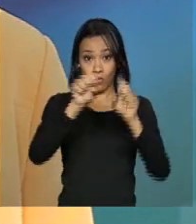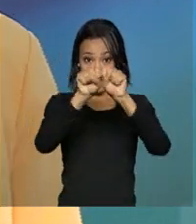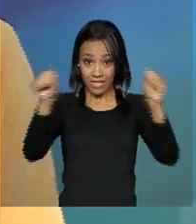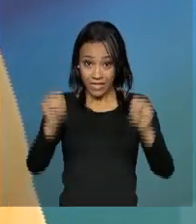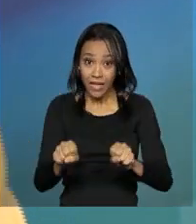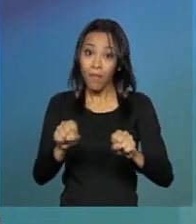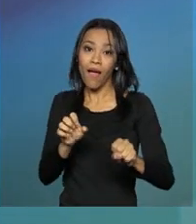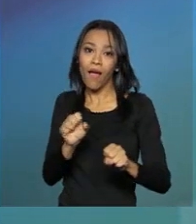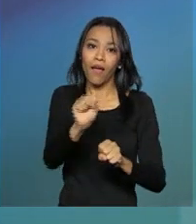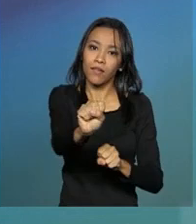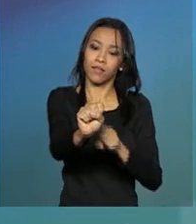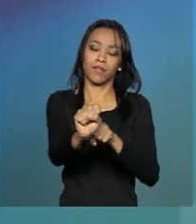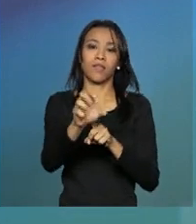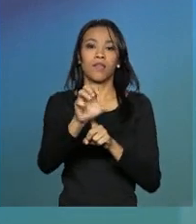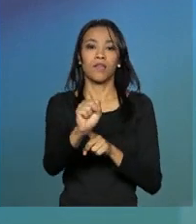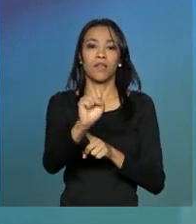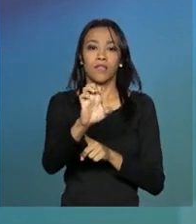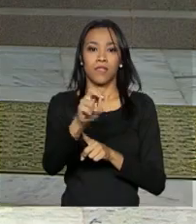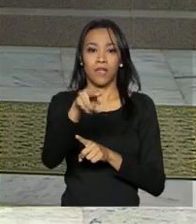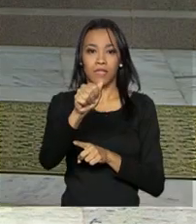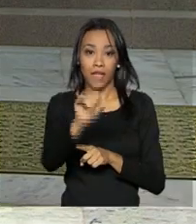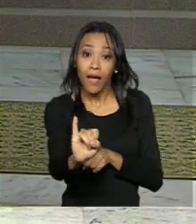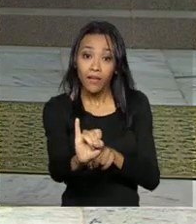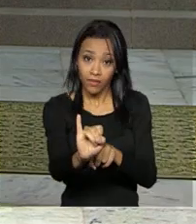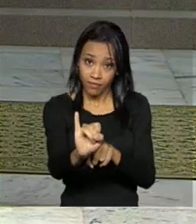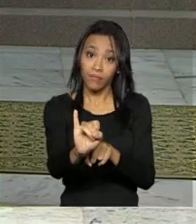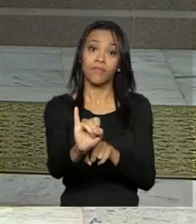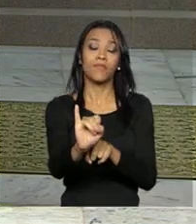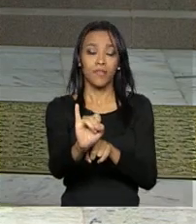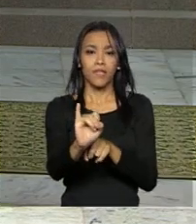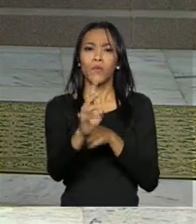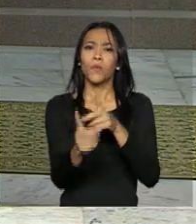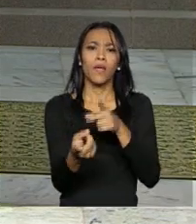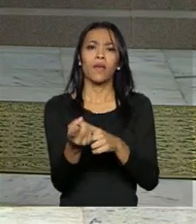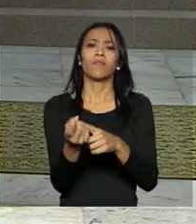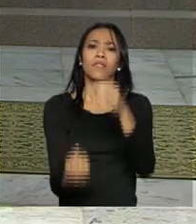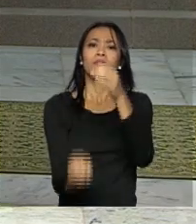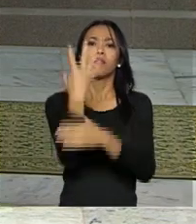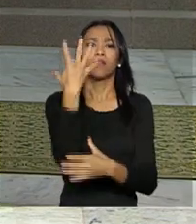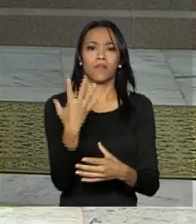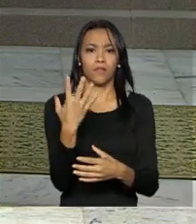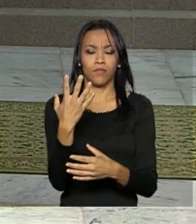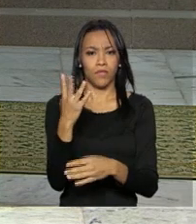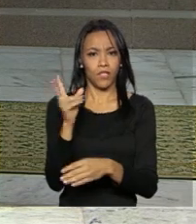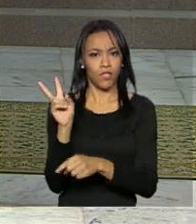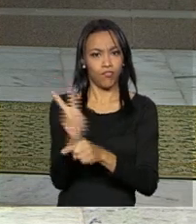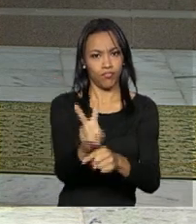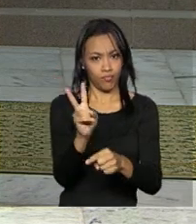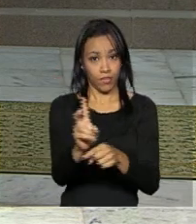S, especialmente com o Senai, criando e financiando os